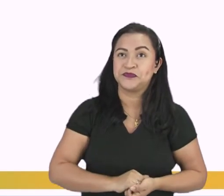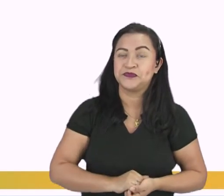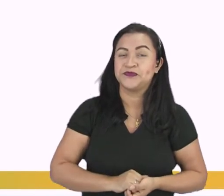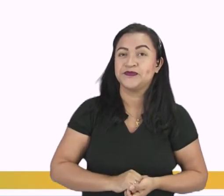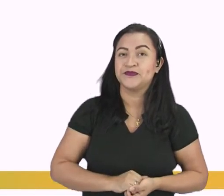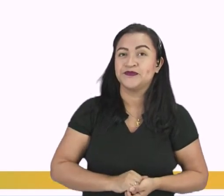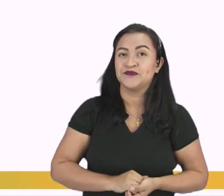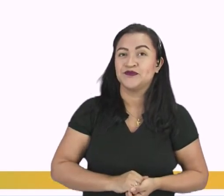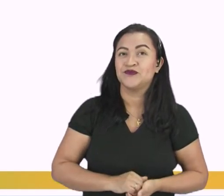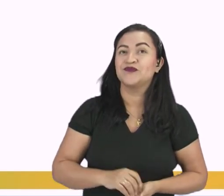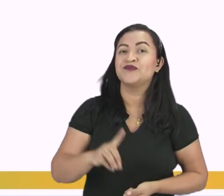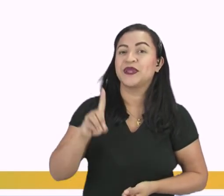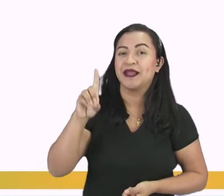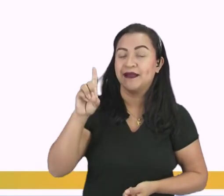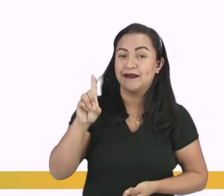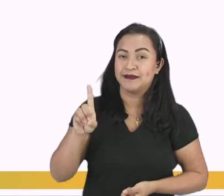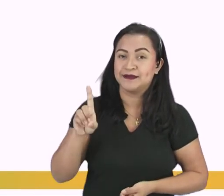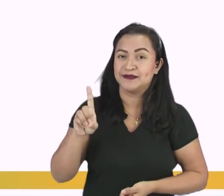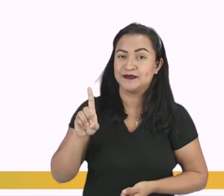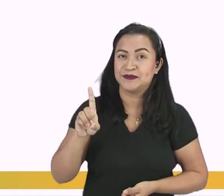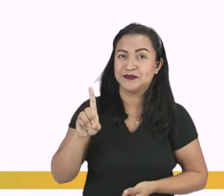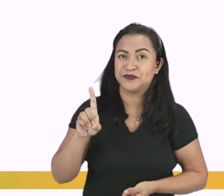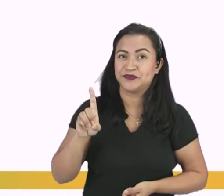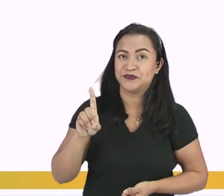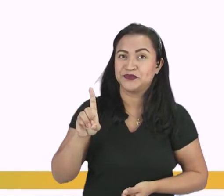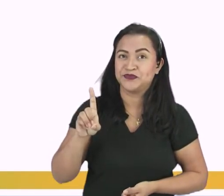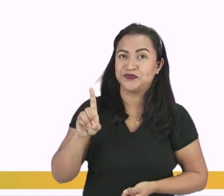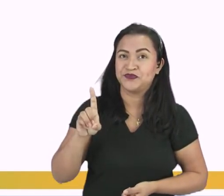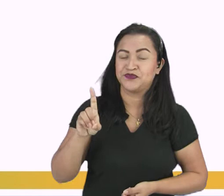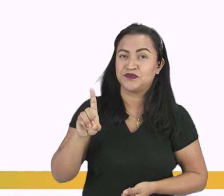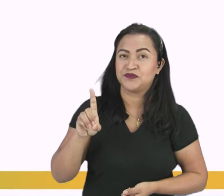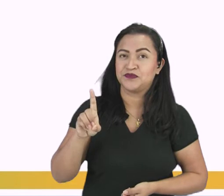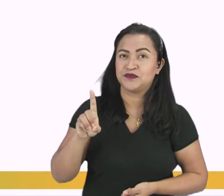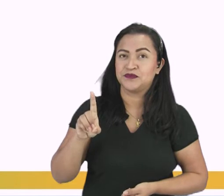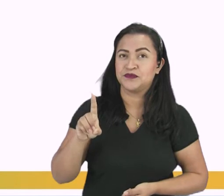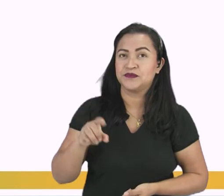A resposta correta é a letra D.